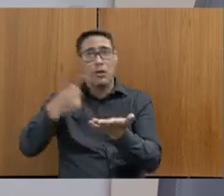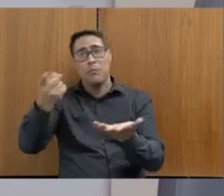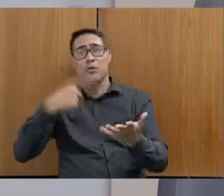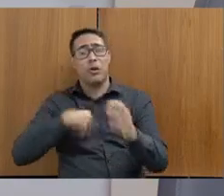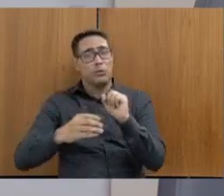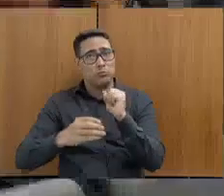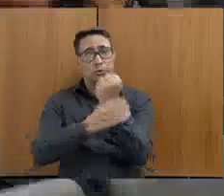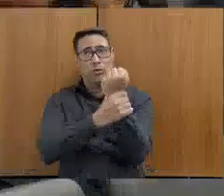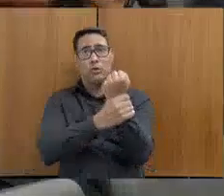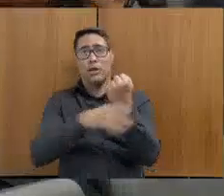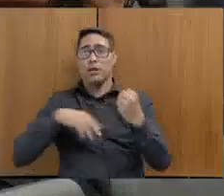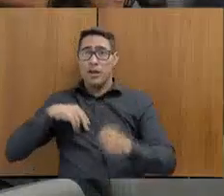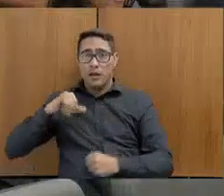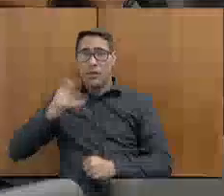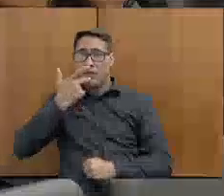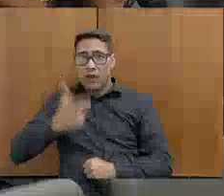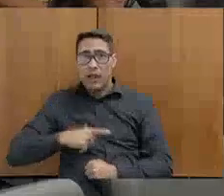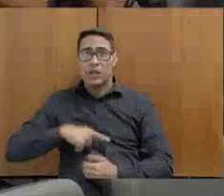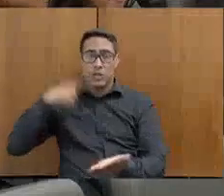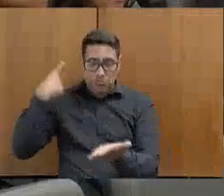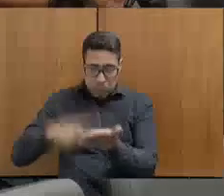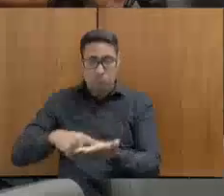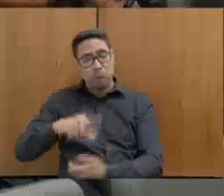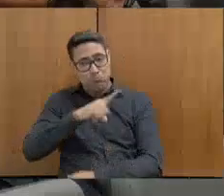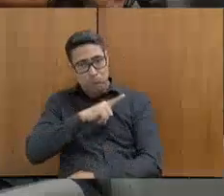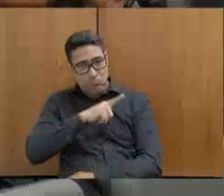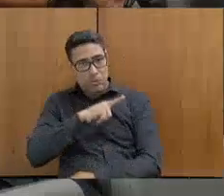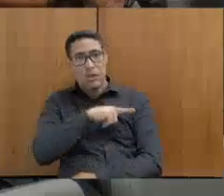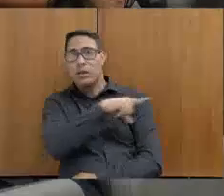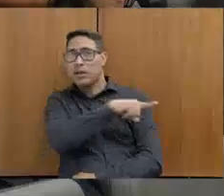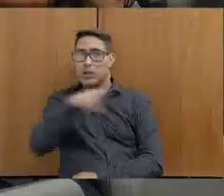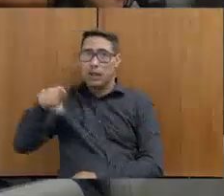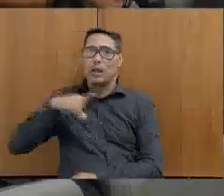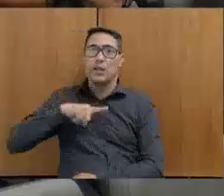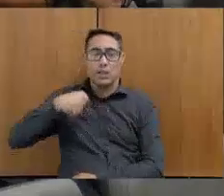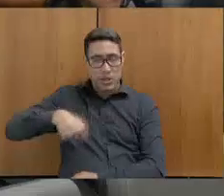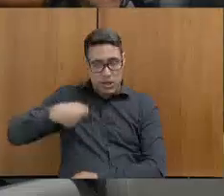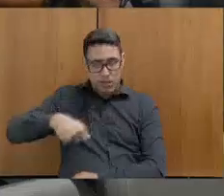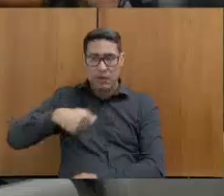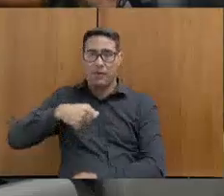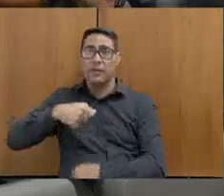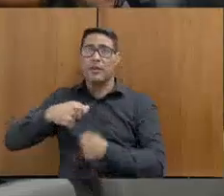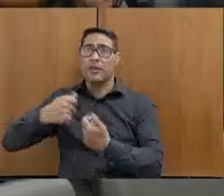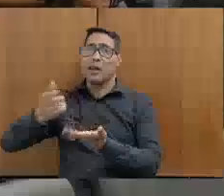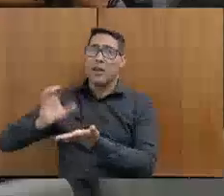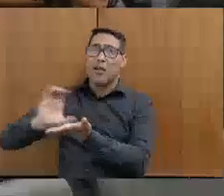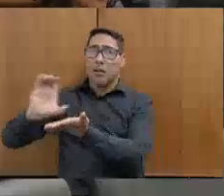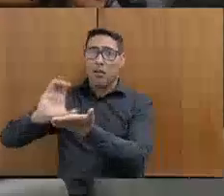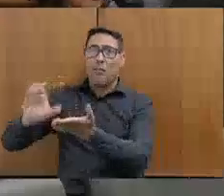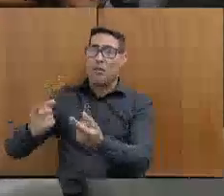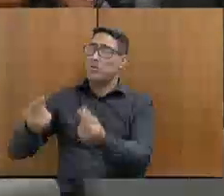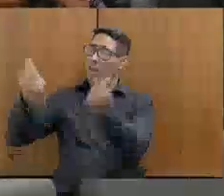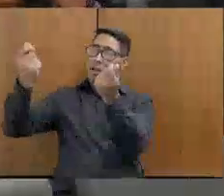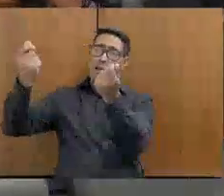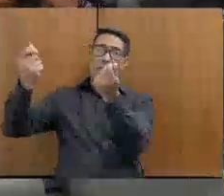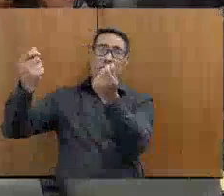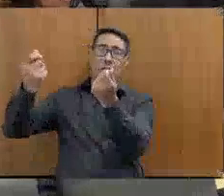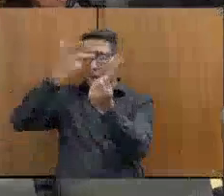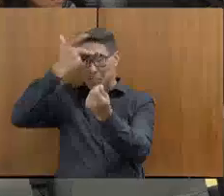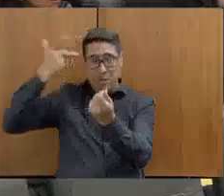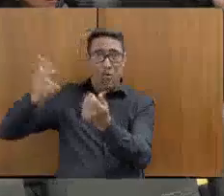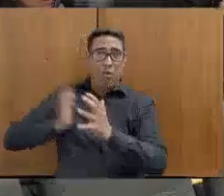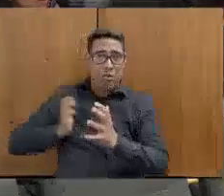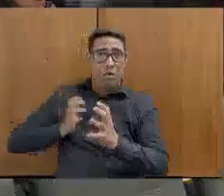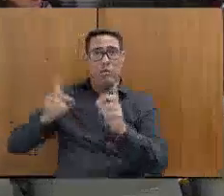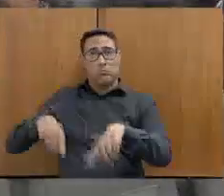estamos dizendo que somos comprometidos com isso, regime de recuperação fiscal, PAF e anistia para milionários não podem ser votados até que haja algo concreto